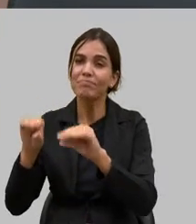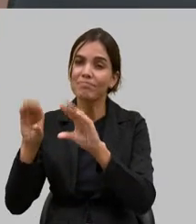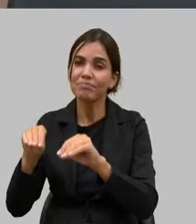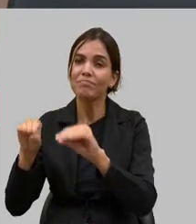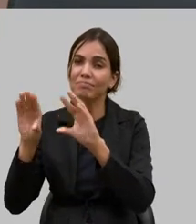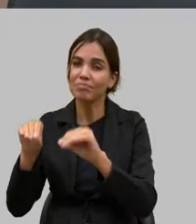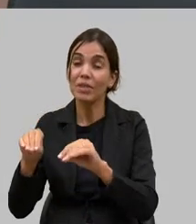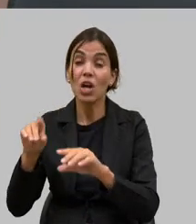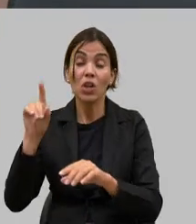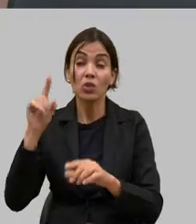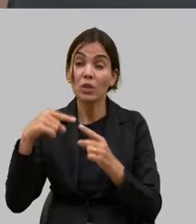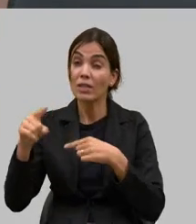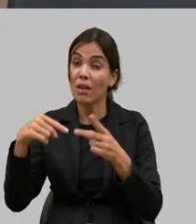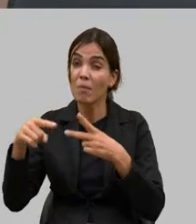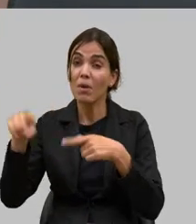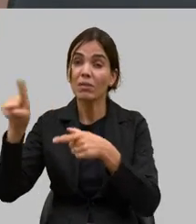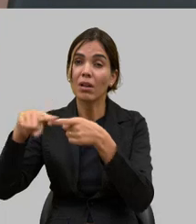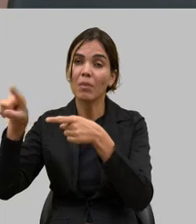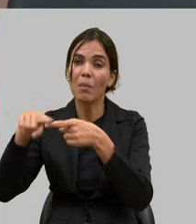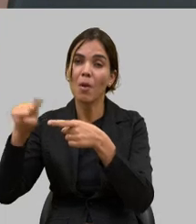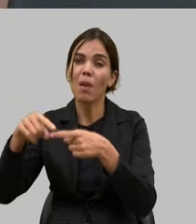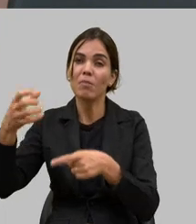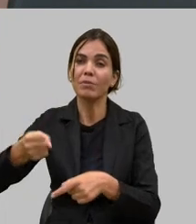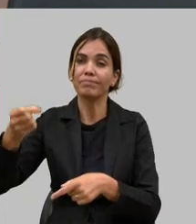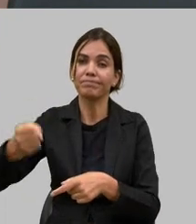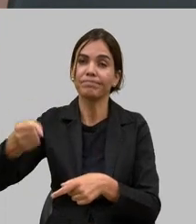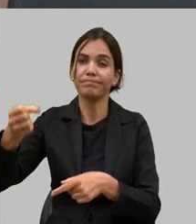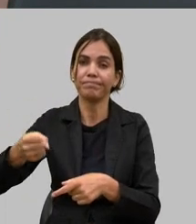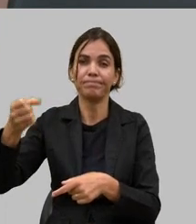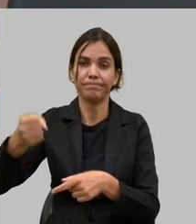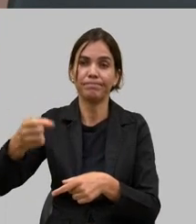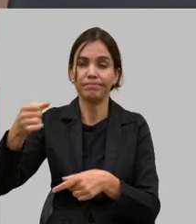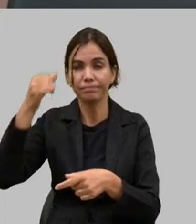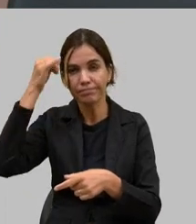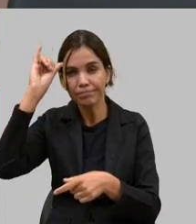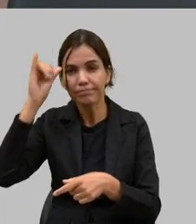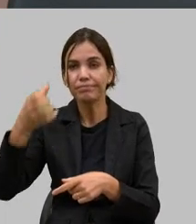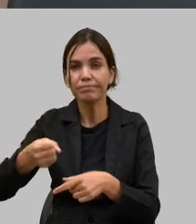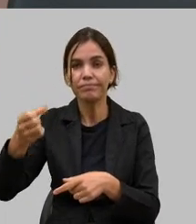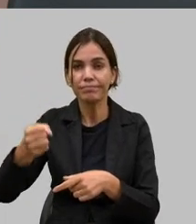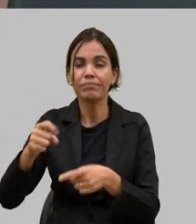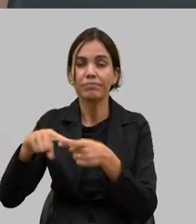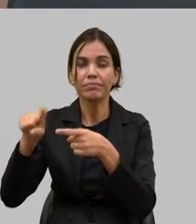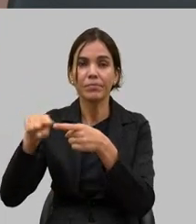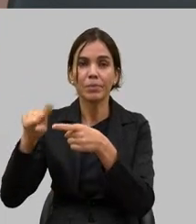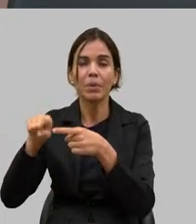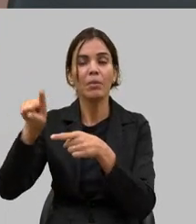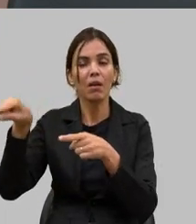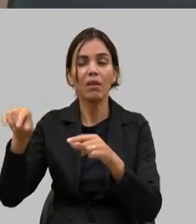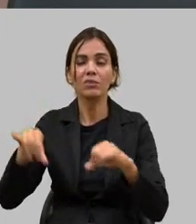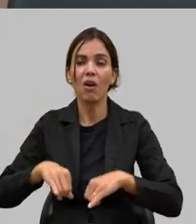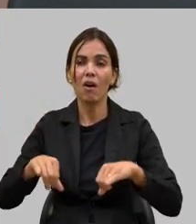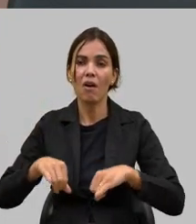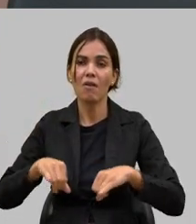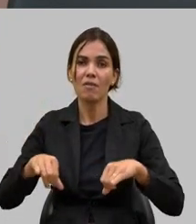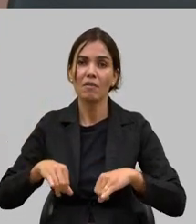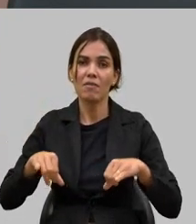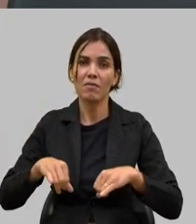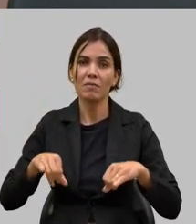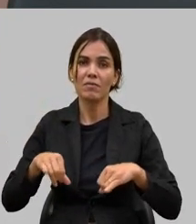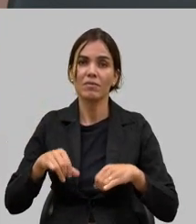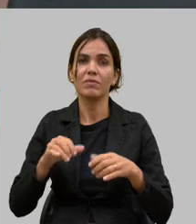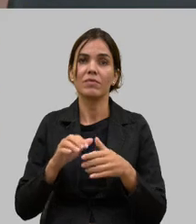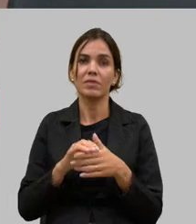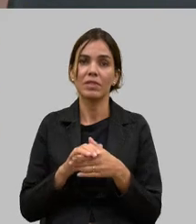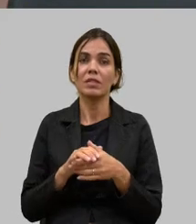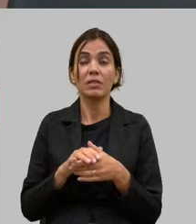ordenha como bem o senhor disse eles sofrem bastante e eu acompanho também para e passo os avanços